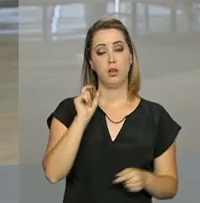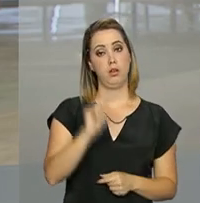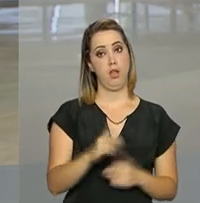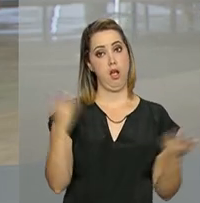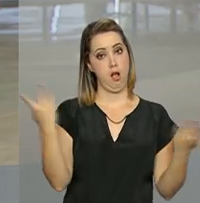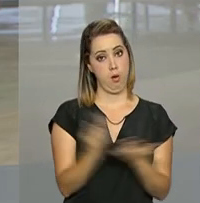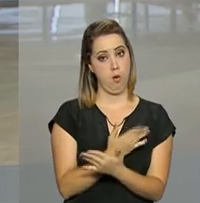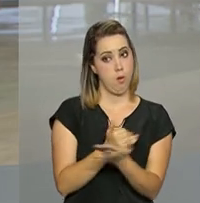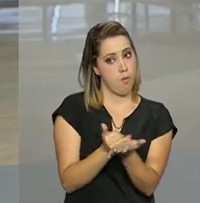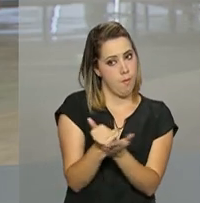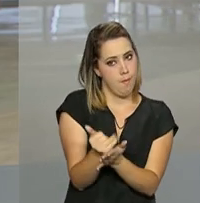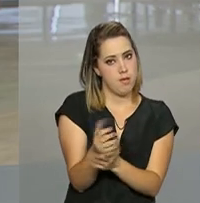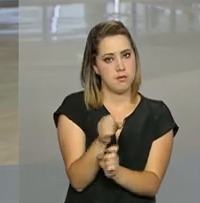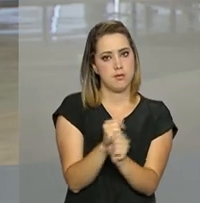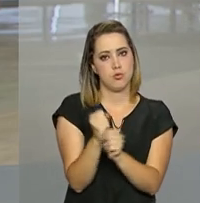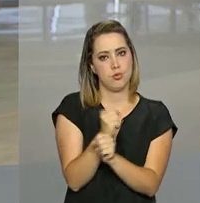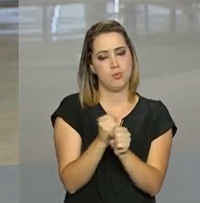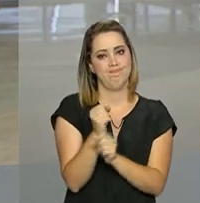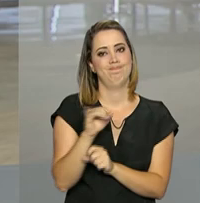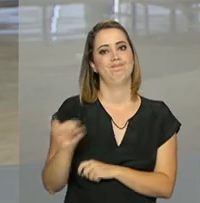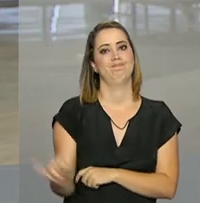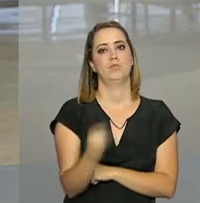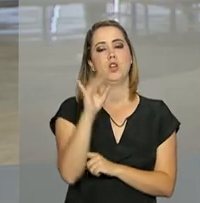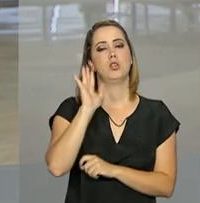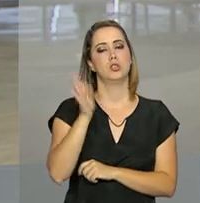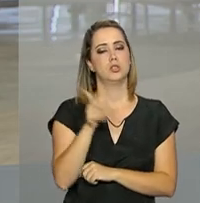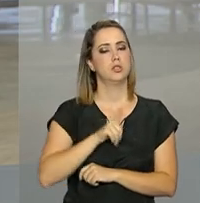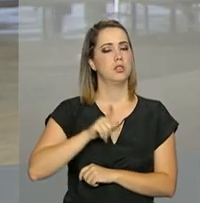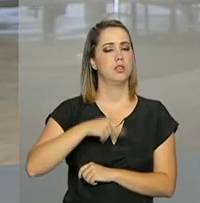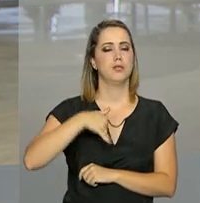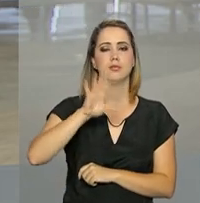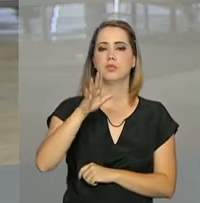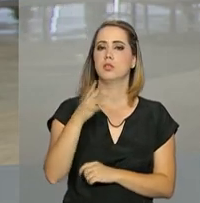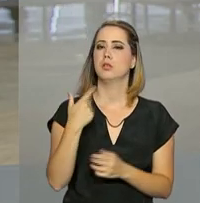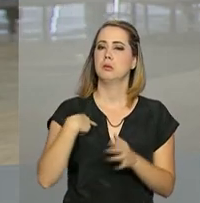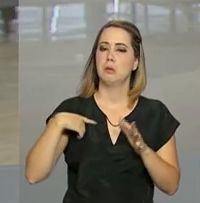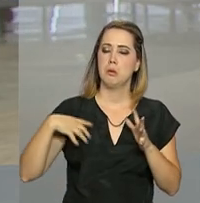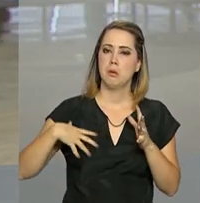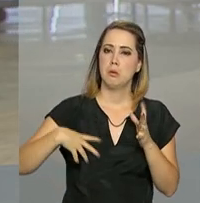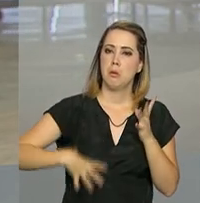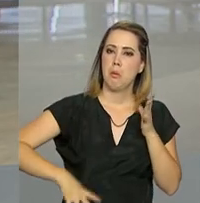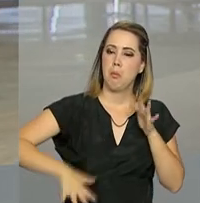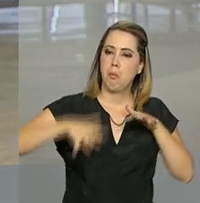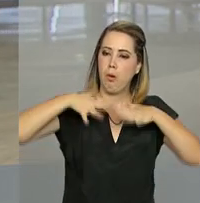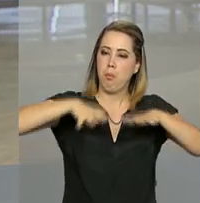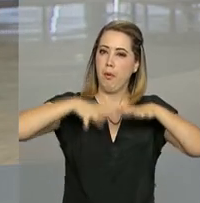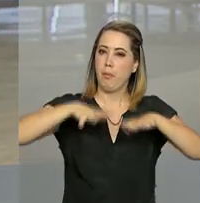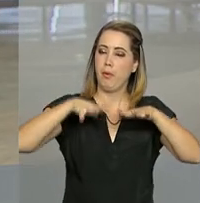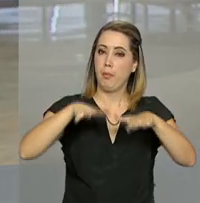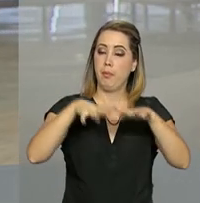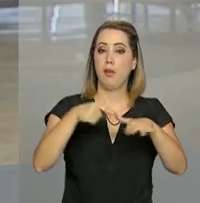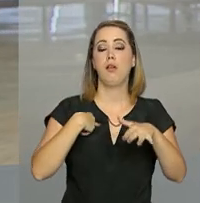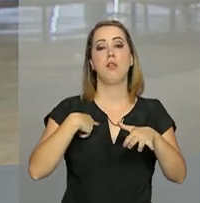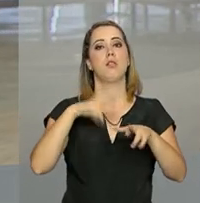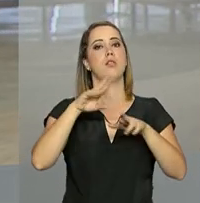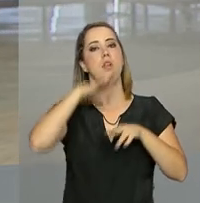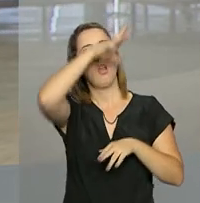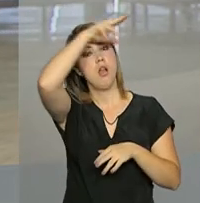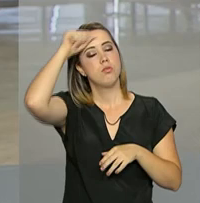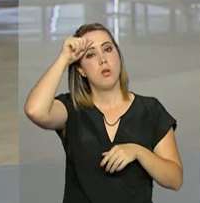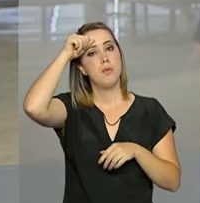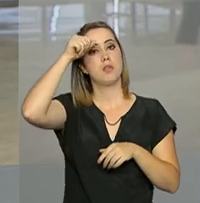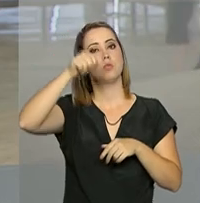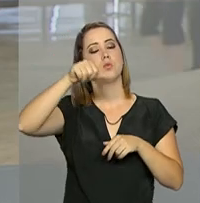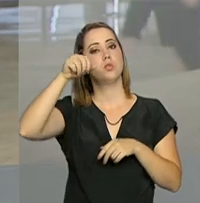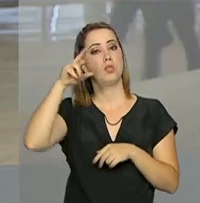neste começo de ano, neste mês de janeiro, já registrou rebeliões no Amazonas, Roraima e Rio